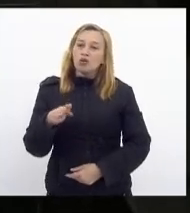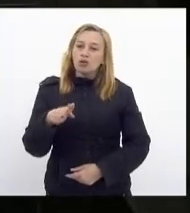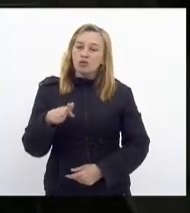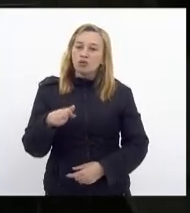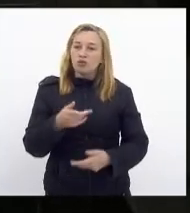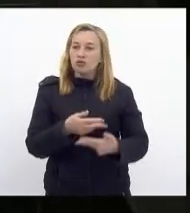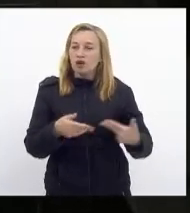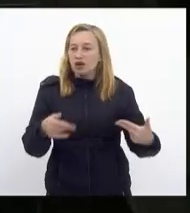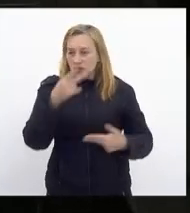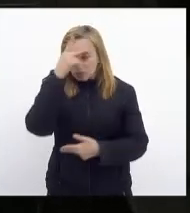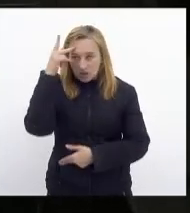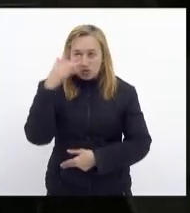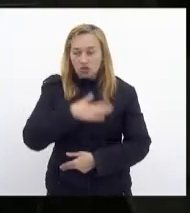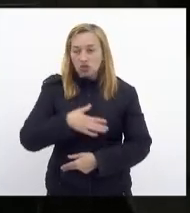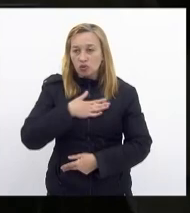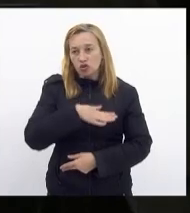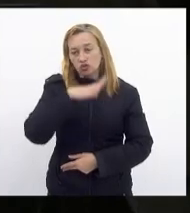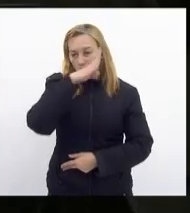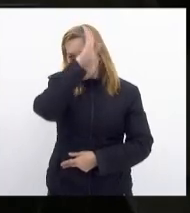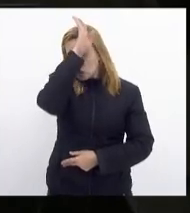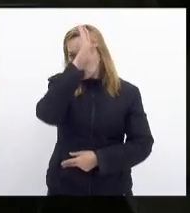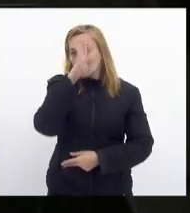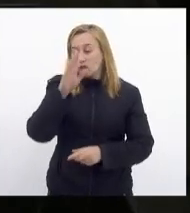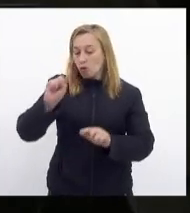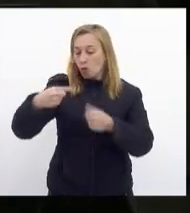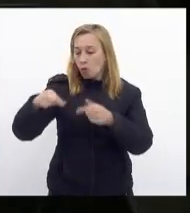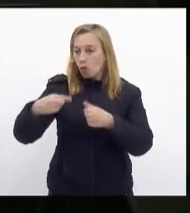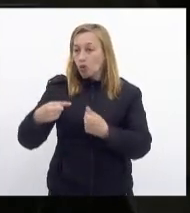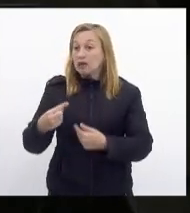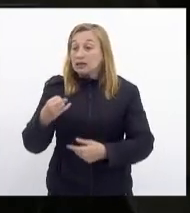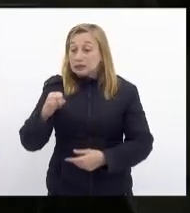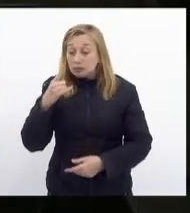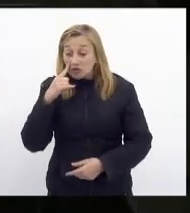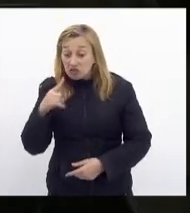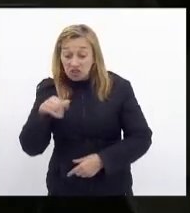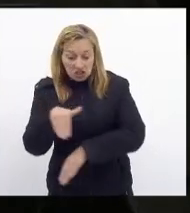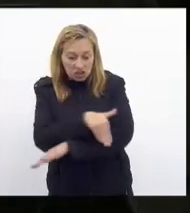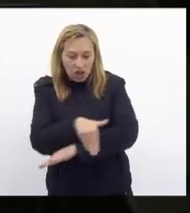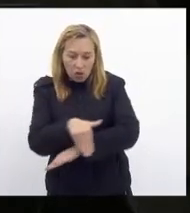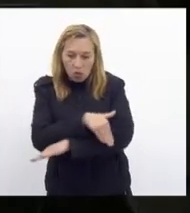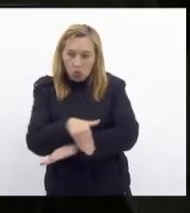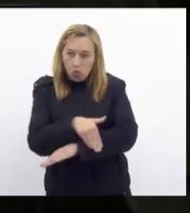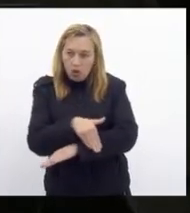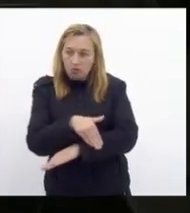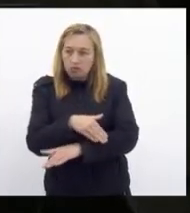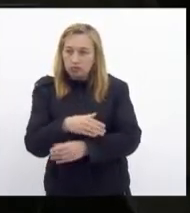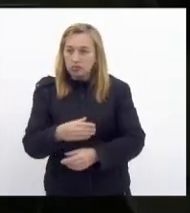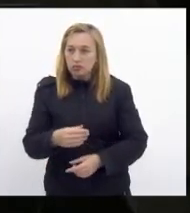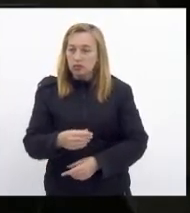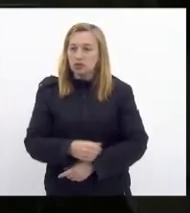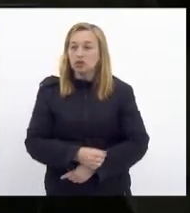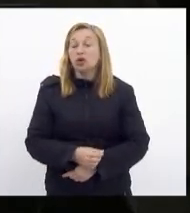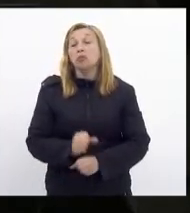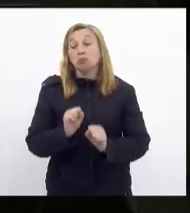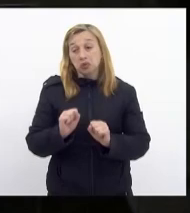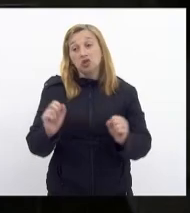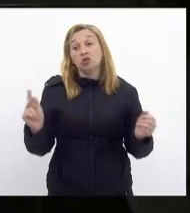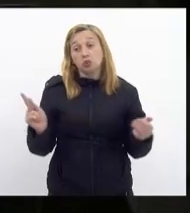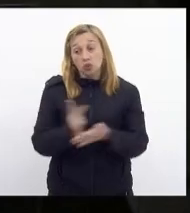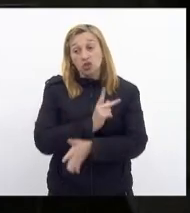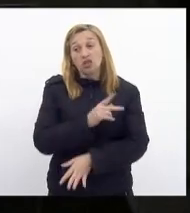até ameaçados que se me encontrasse na rua algo poderia